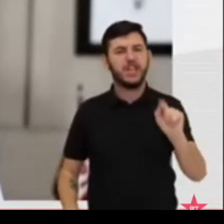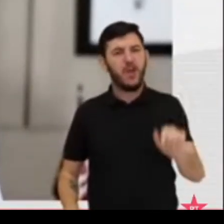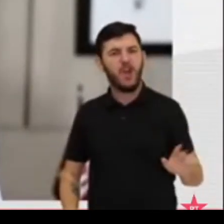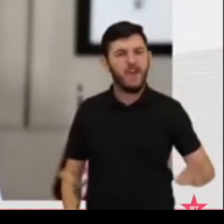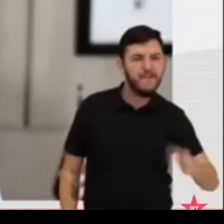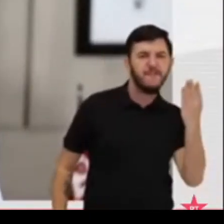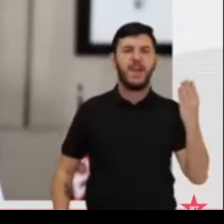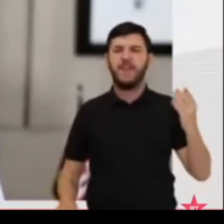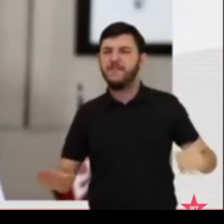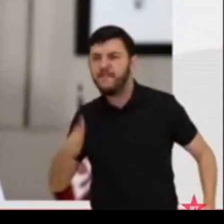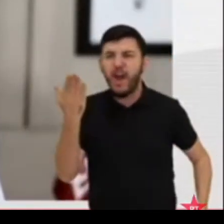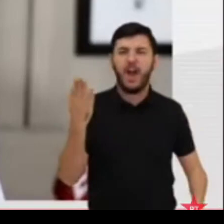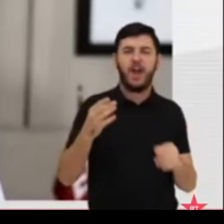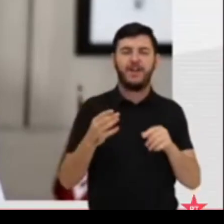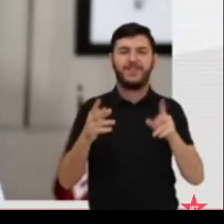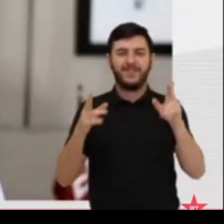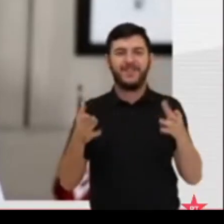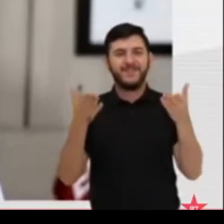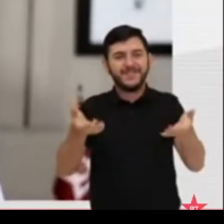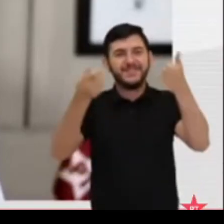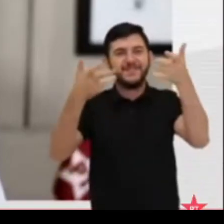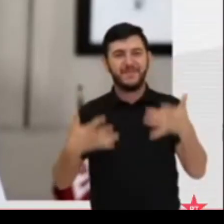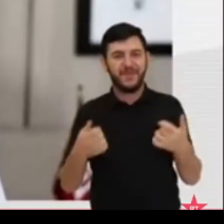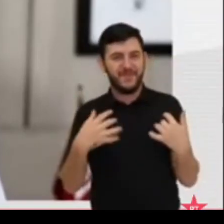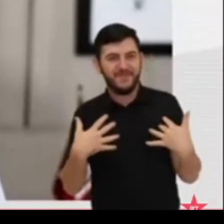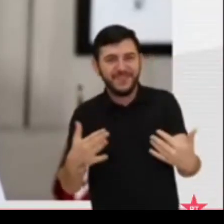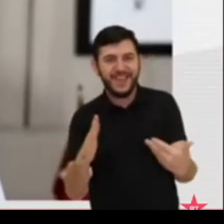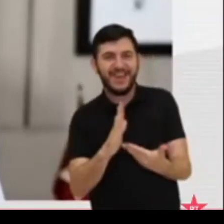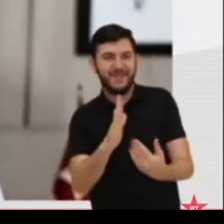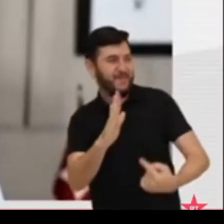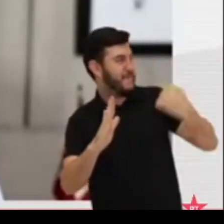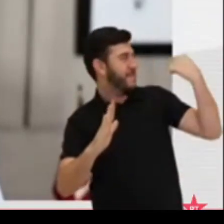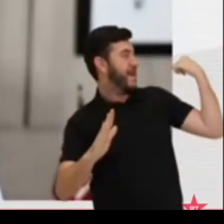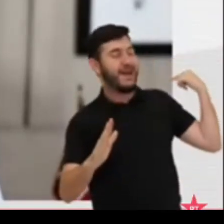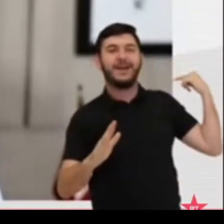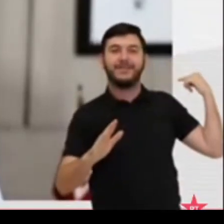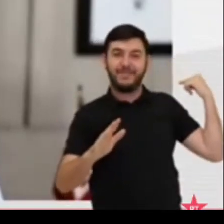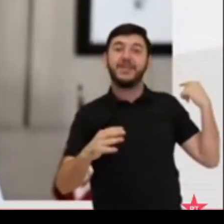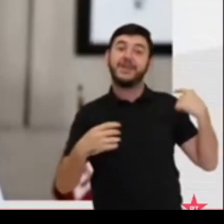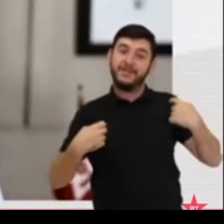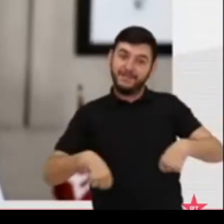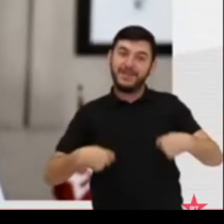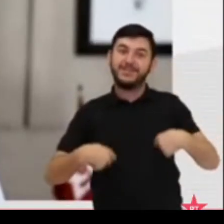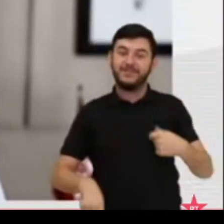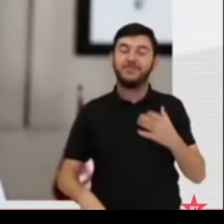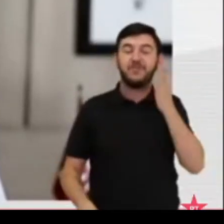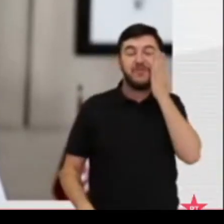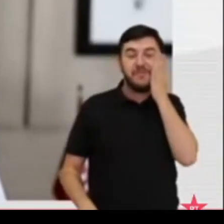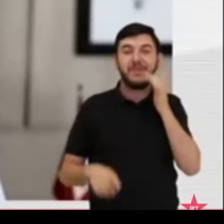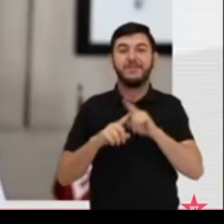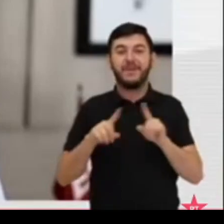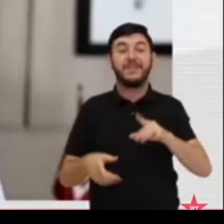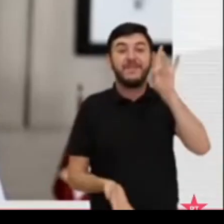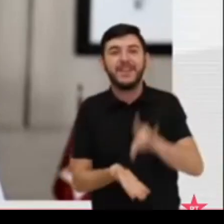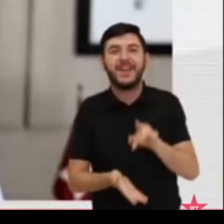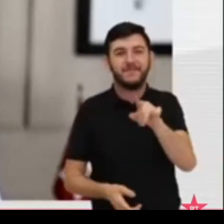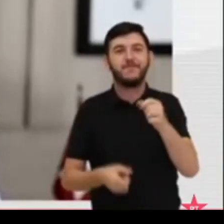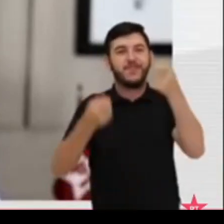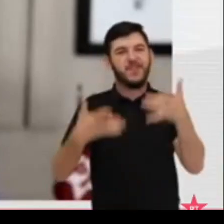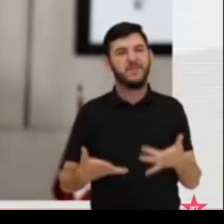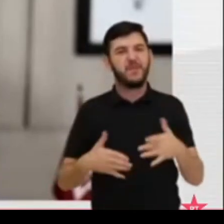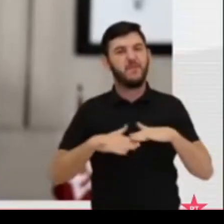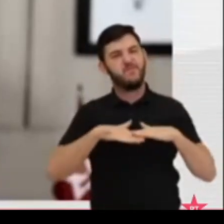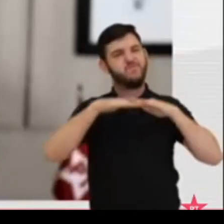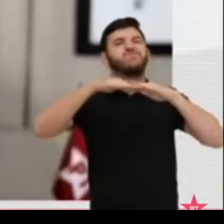naquela noite, tiveram que dormir com essa verdade que eles não esperavam. Você enfrentou o